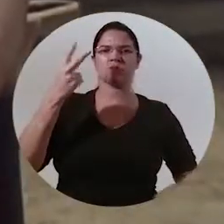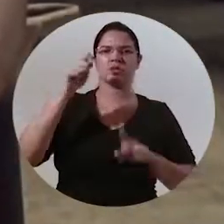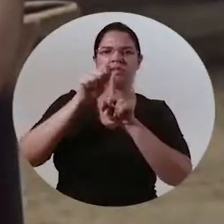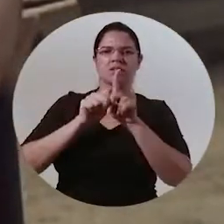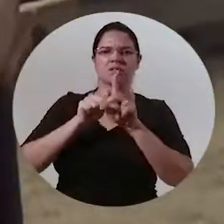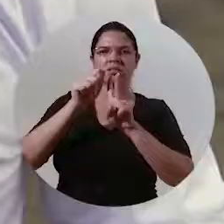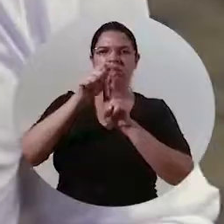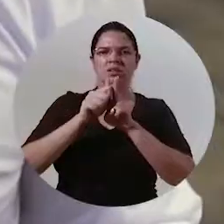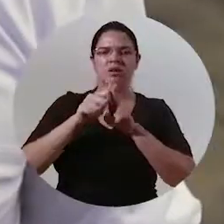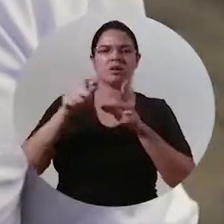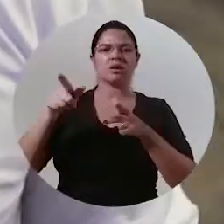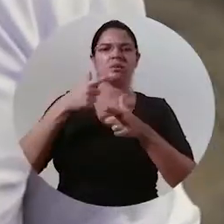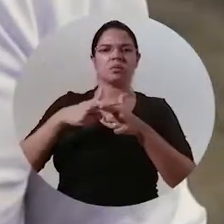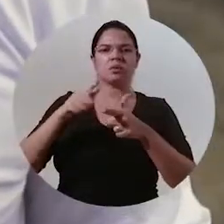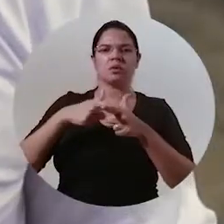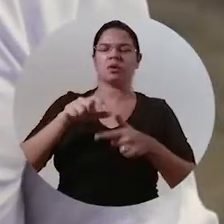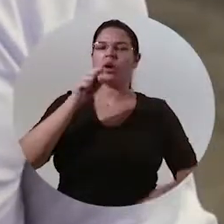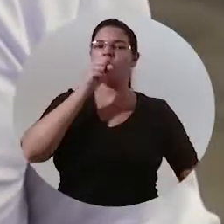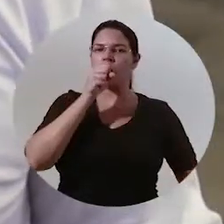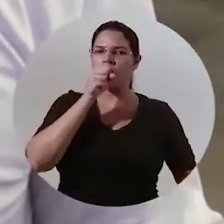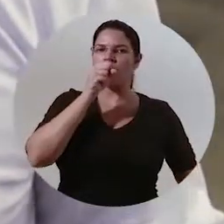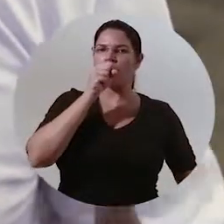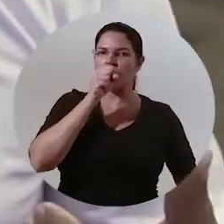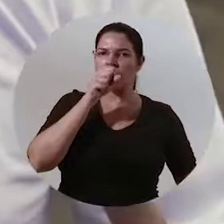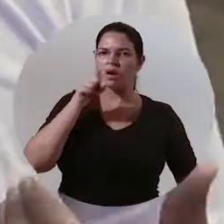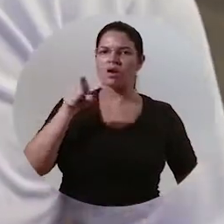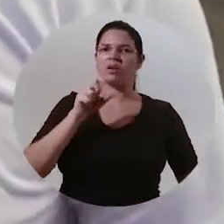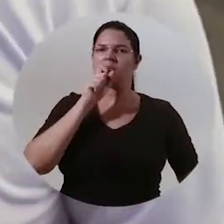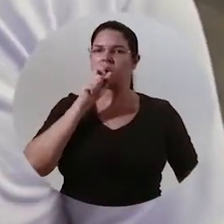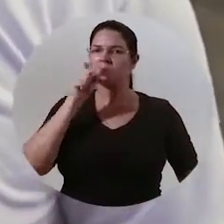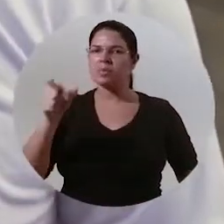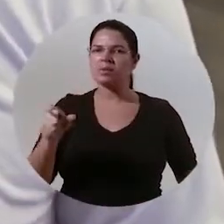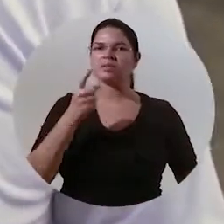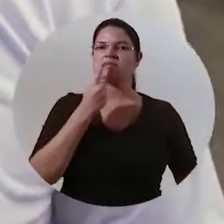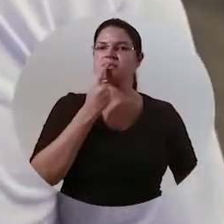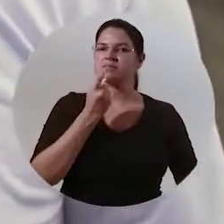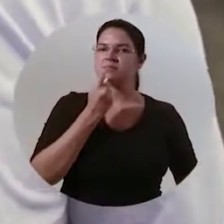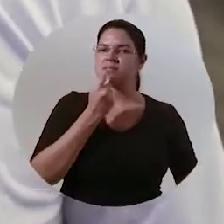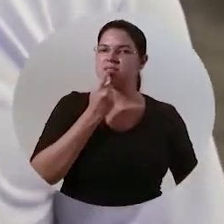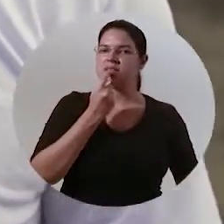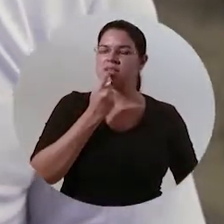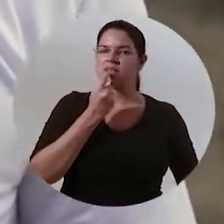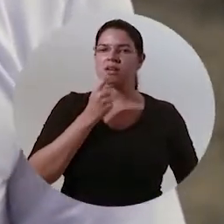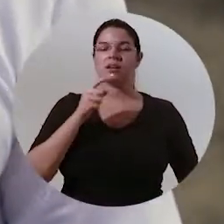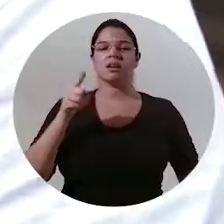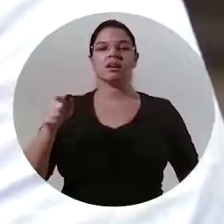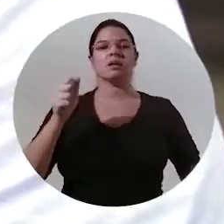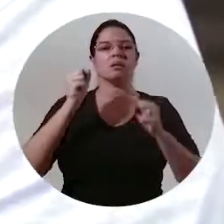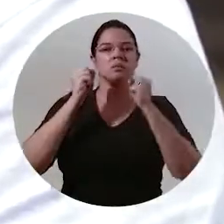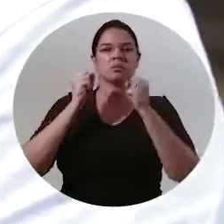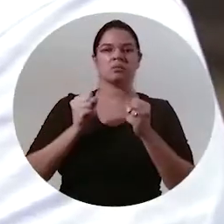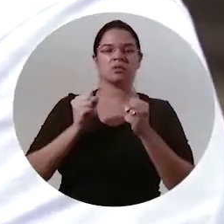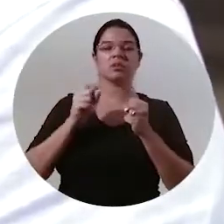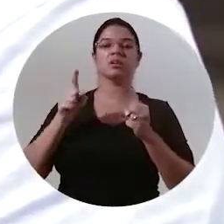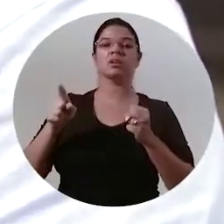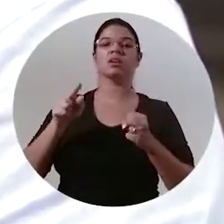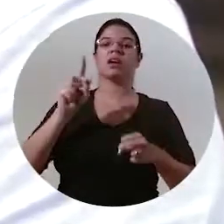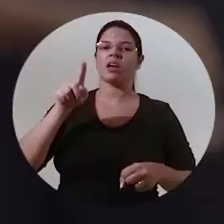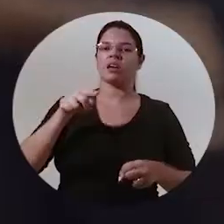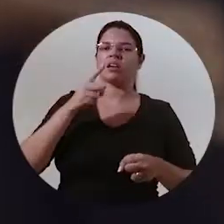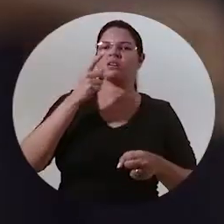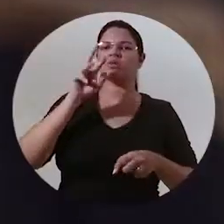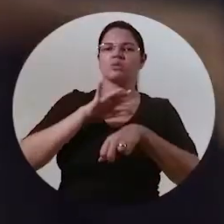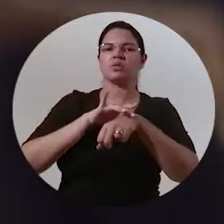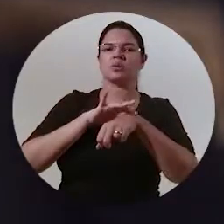dona Maria com um quadro que há dois meses anunciou um problema com tosse com escarro Um marido possivelmente